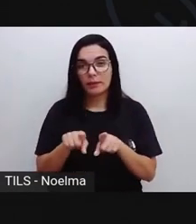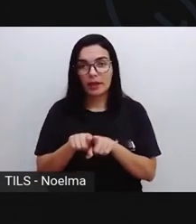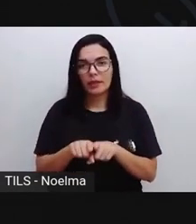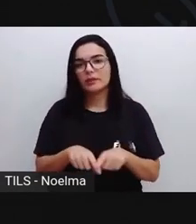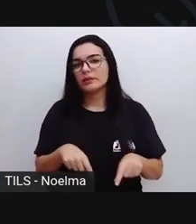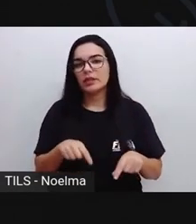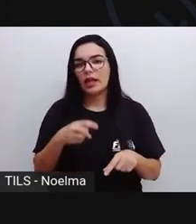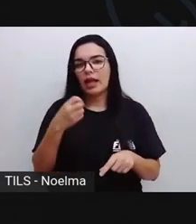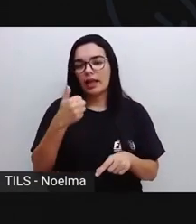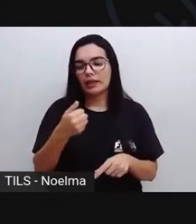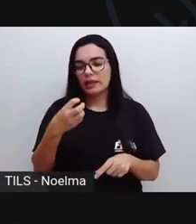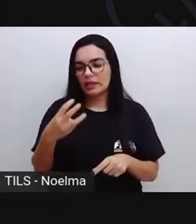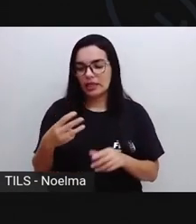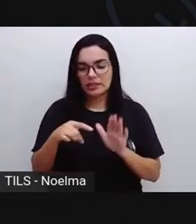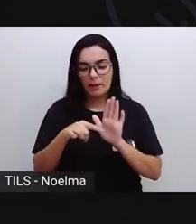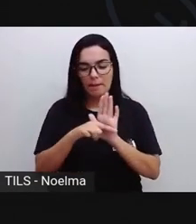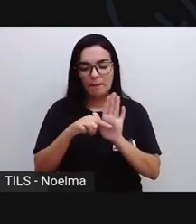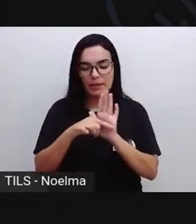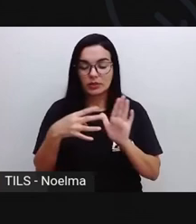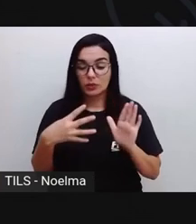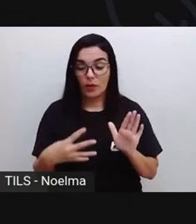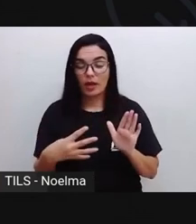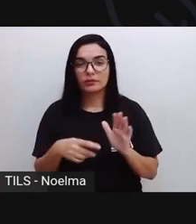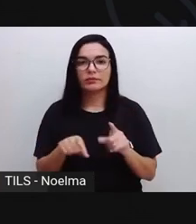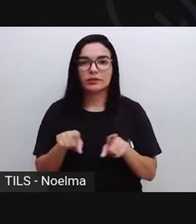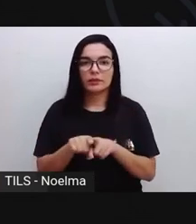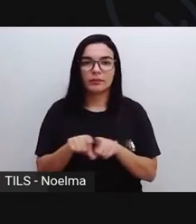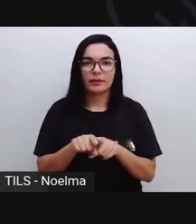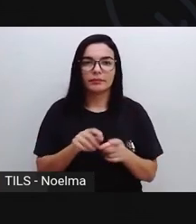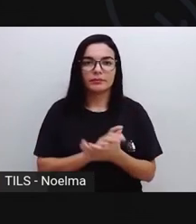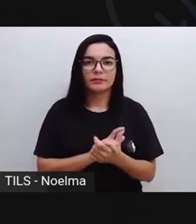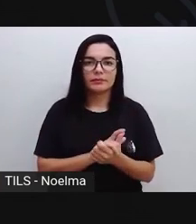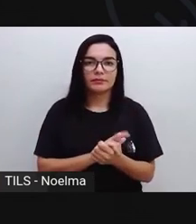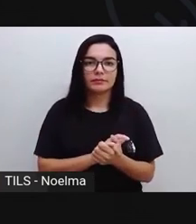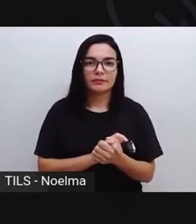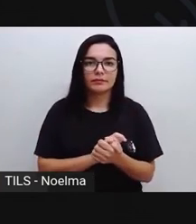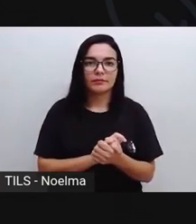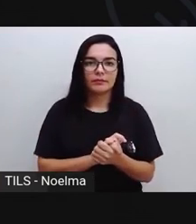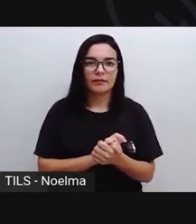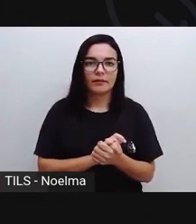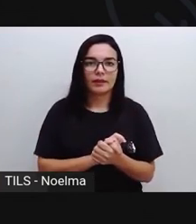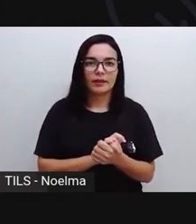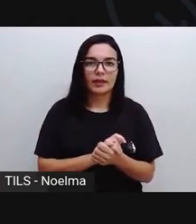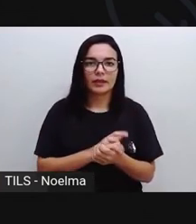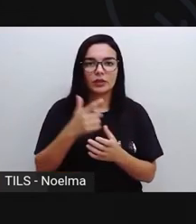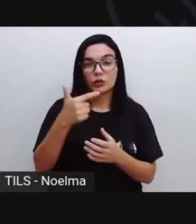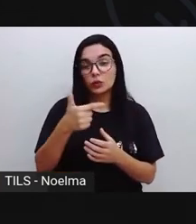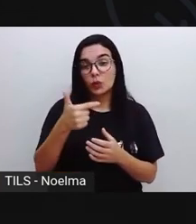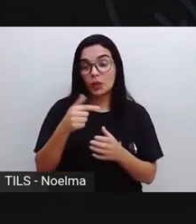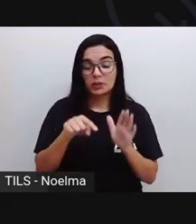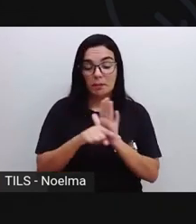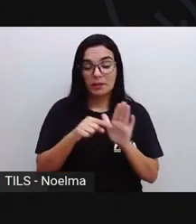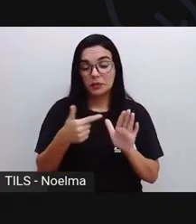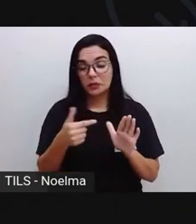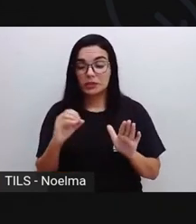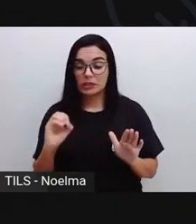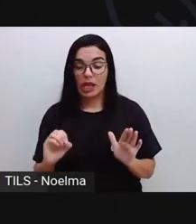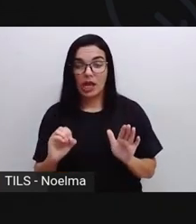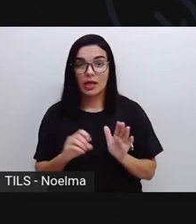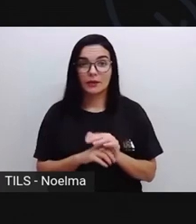13 menos 4, 9. Aqui ficou 2. 2 tira 2, 0.